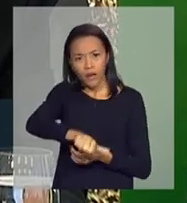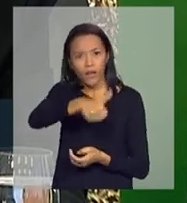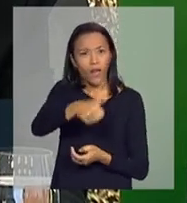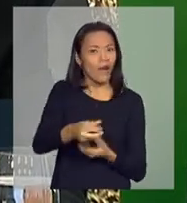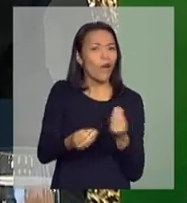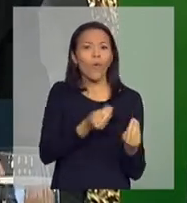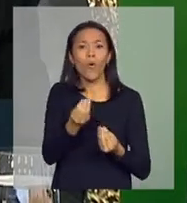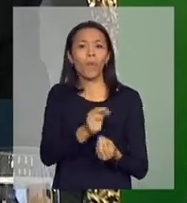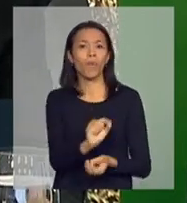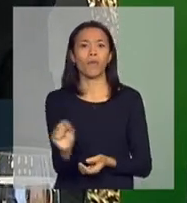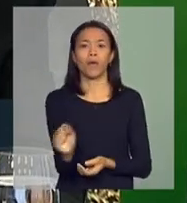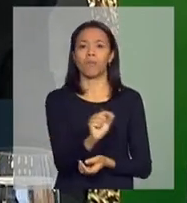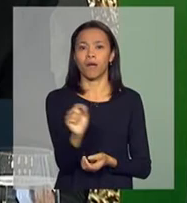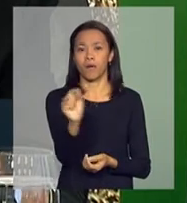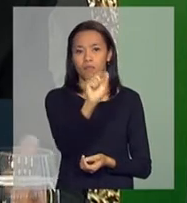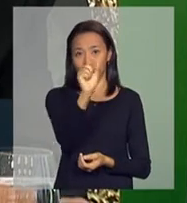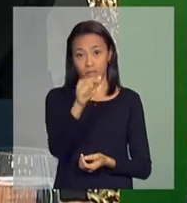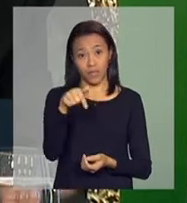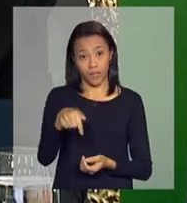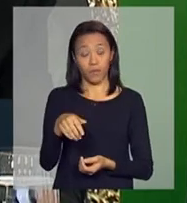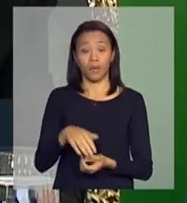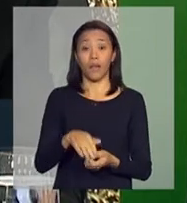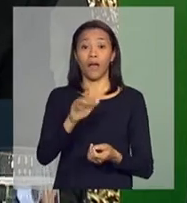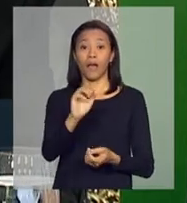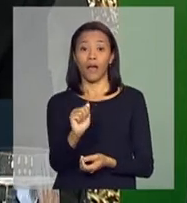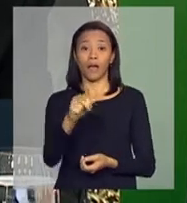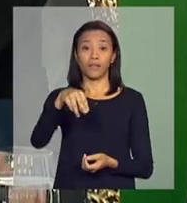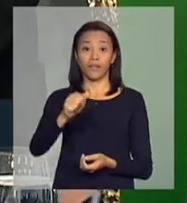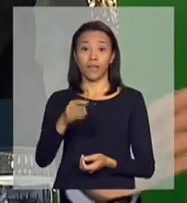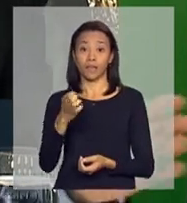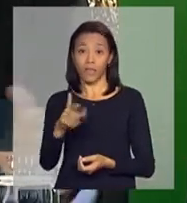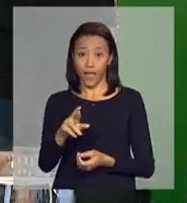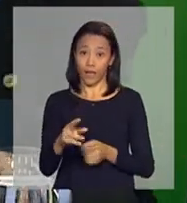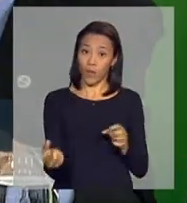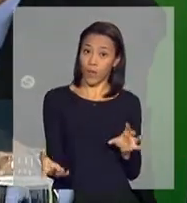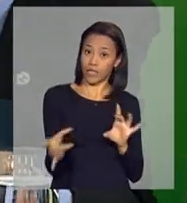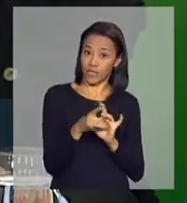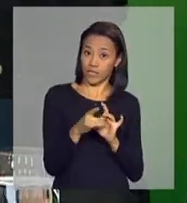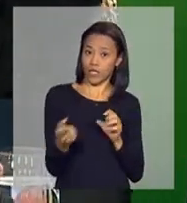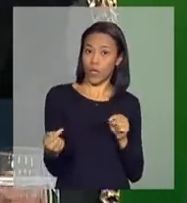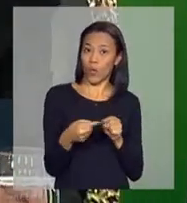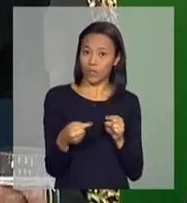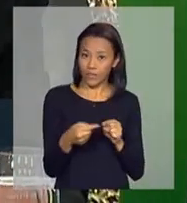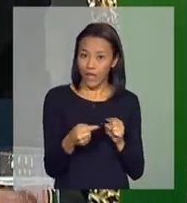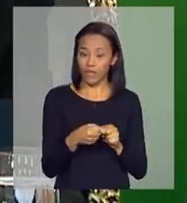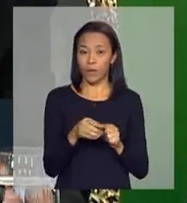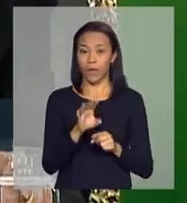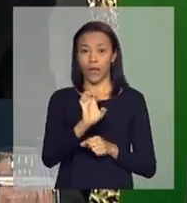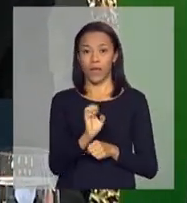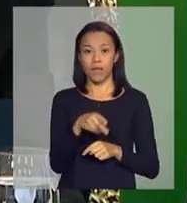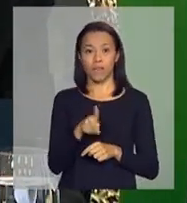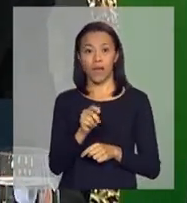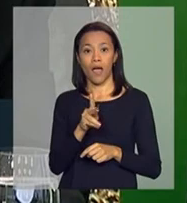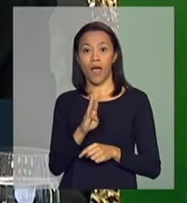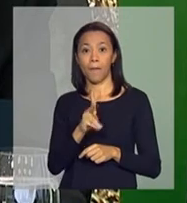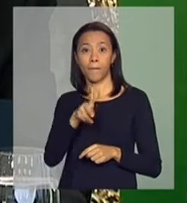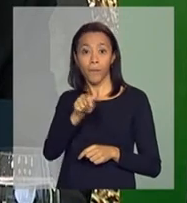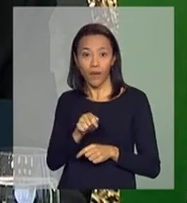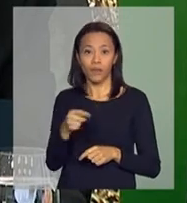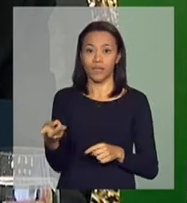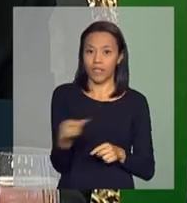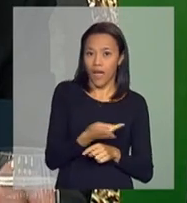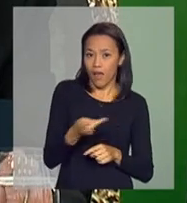ASATER. Então, a Anaté, com essa vinculação forte com a Embrapa, e o Maurício está aqui, ele pode falar isso, com essa forte